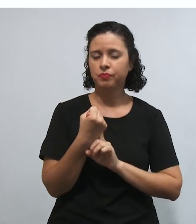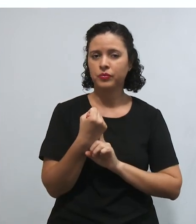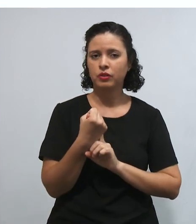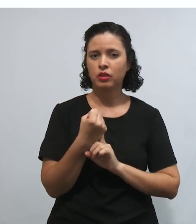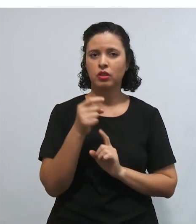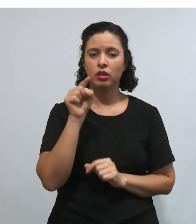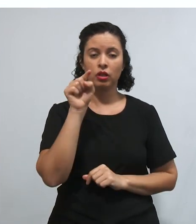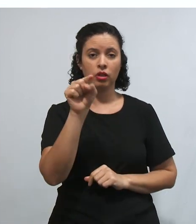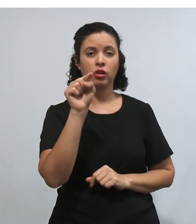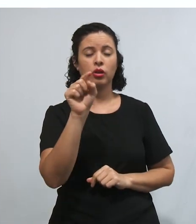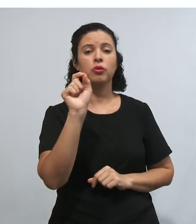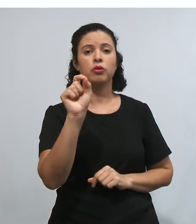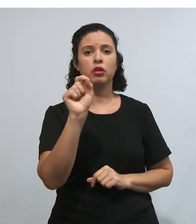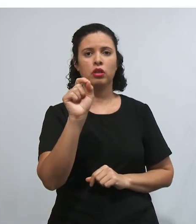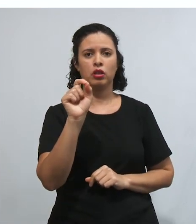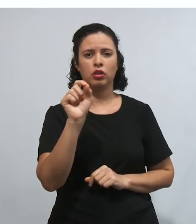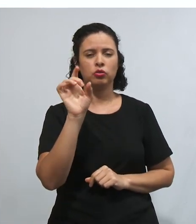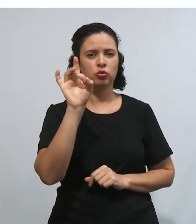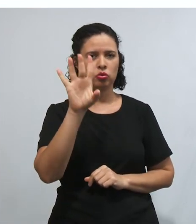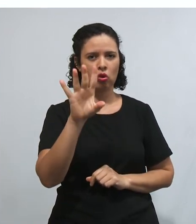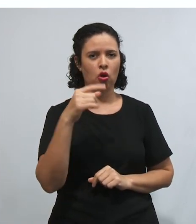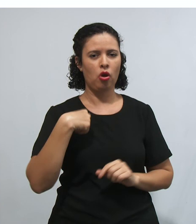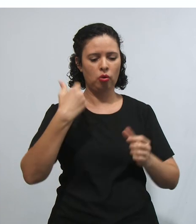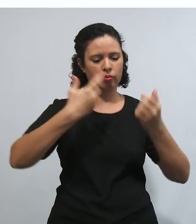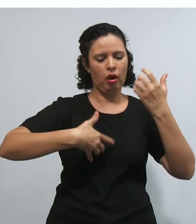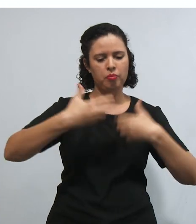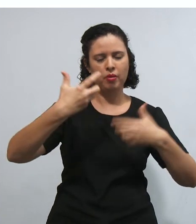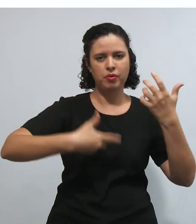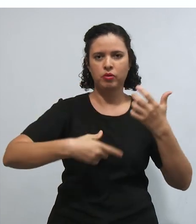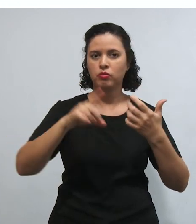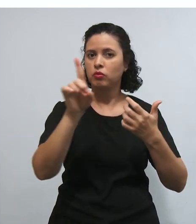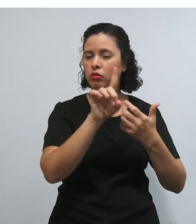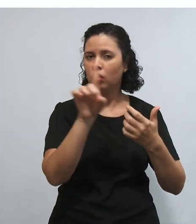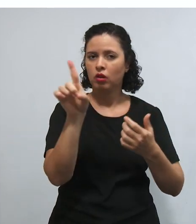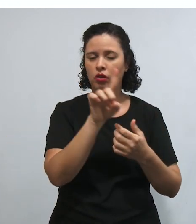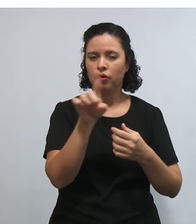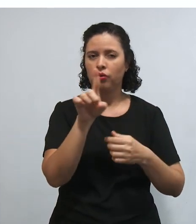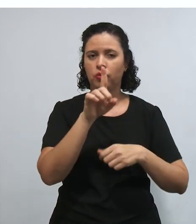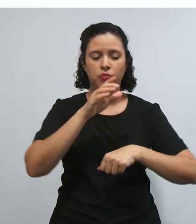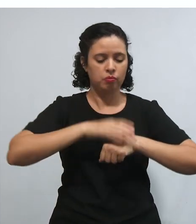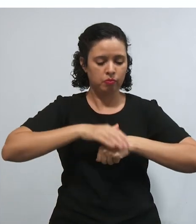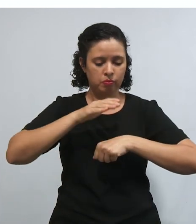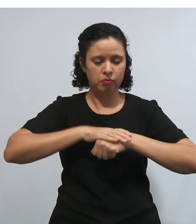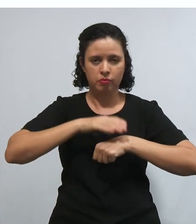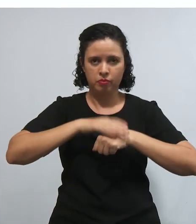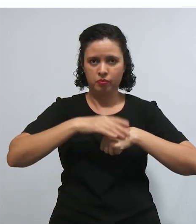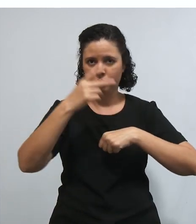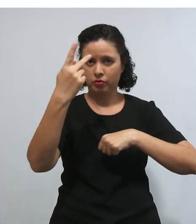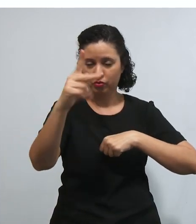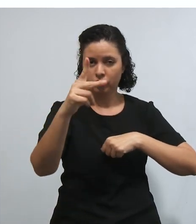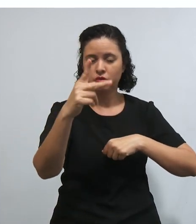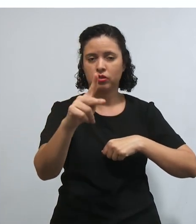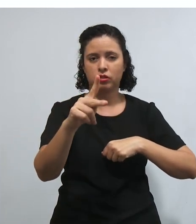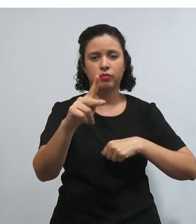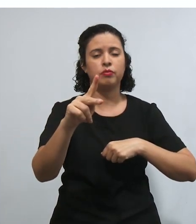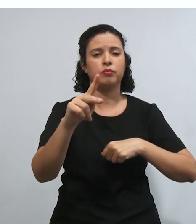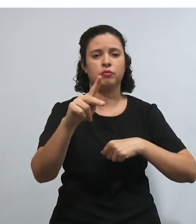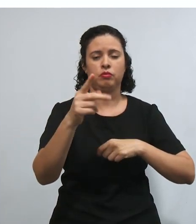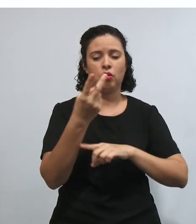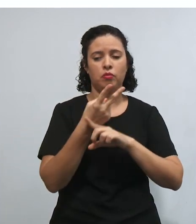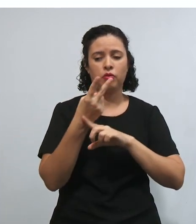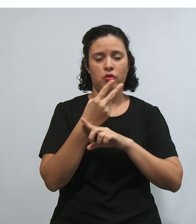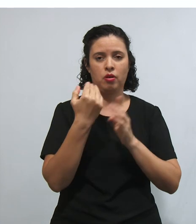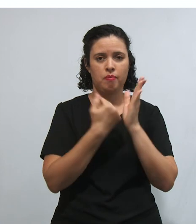se prendam somente ao conteúdo desta aula em vídeo e nem somente ao conteúdo